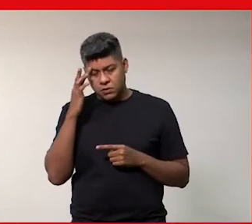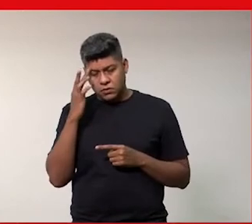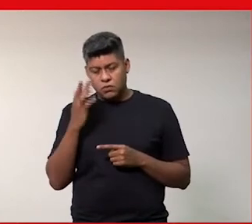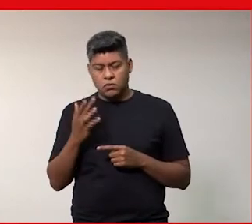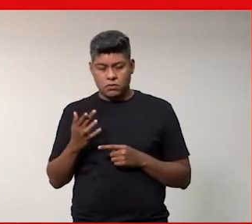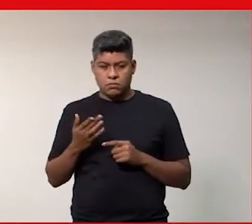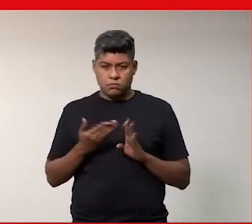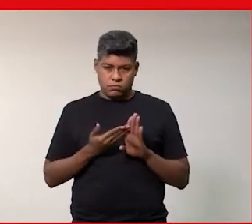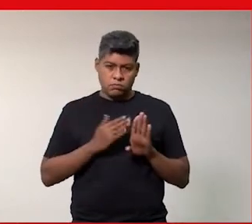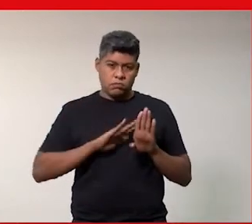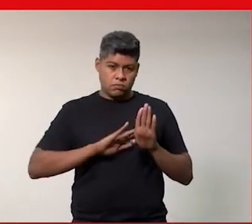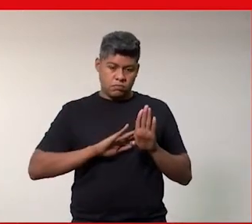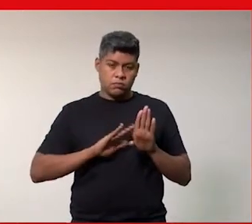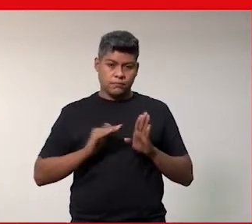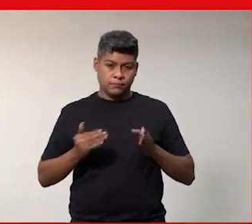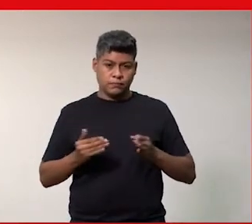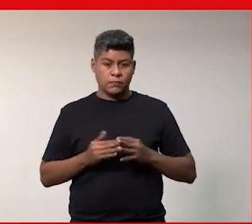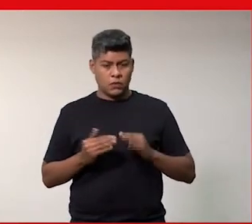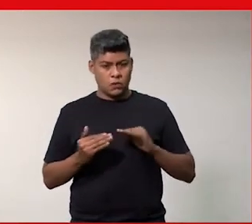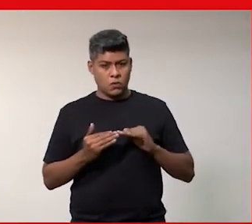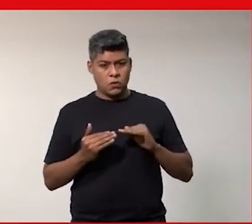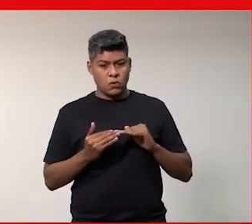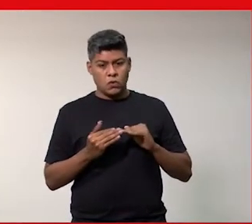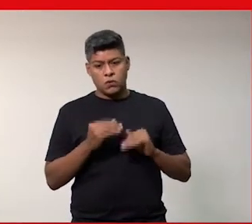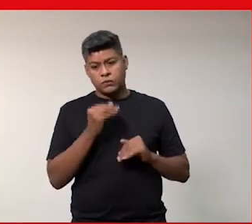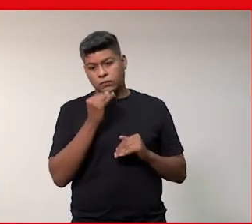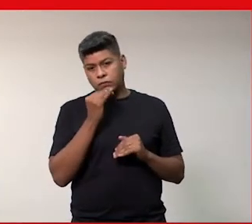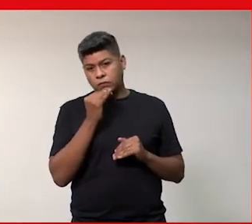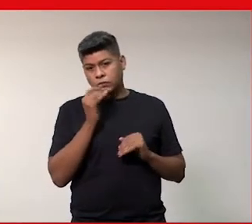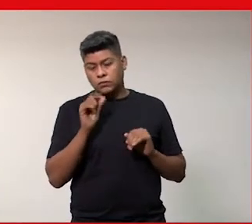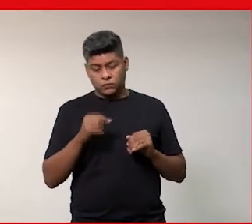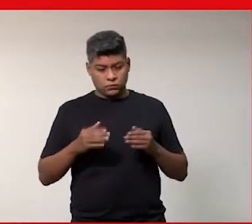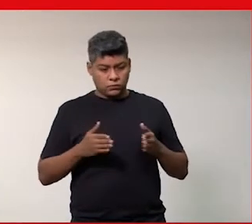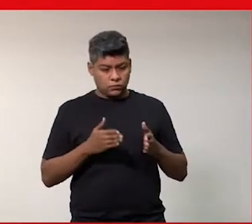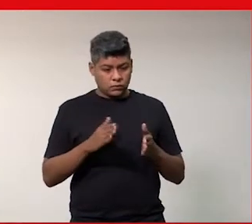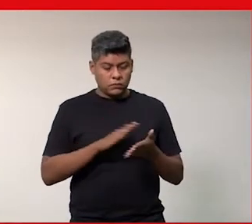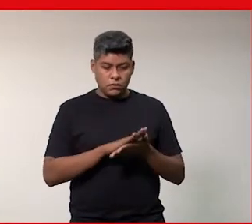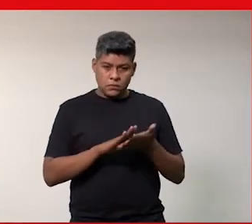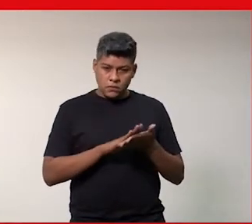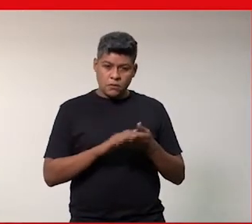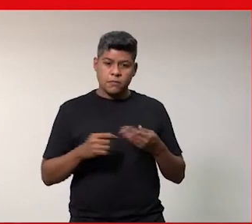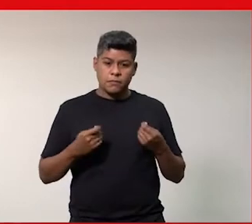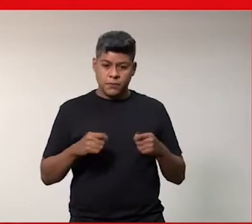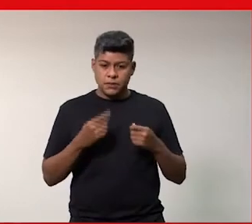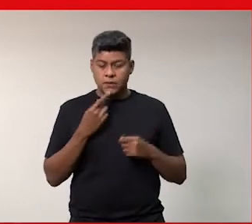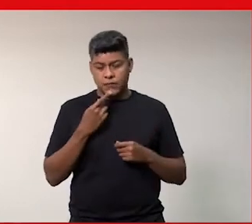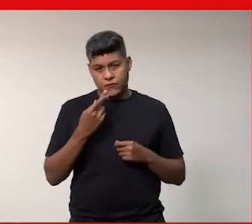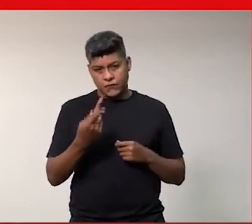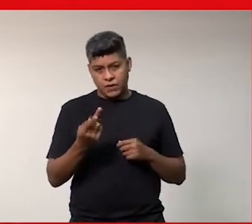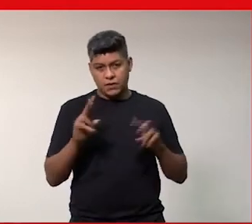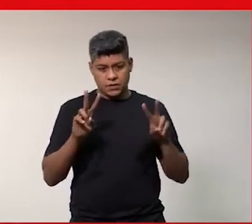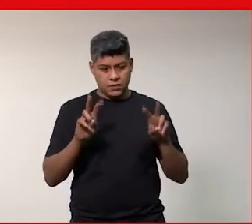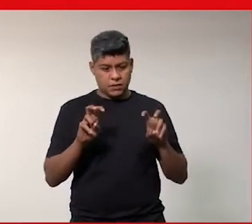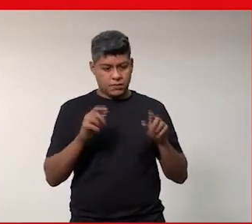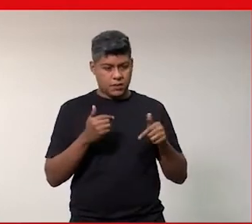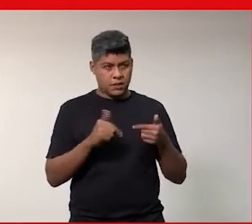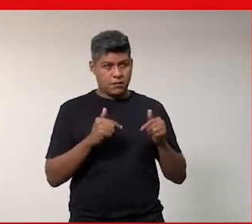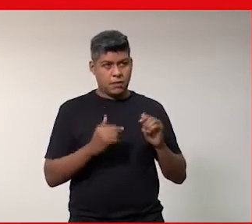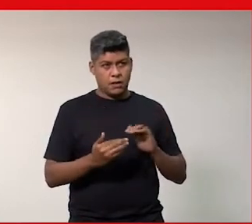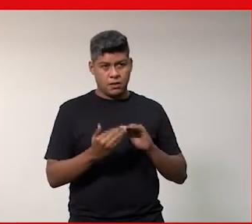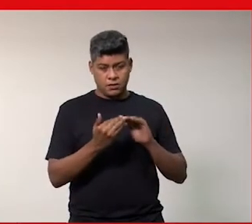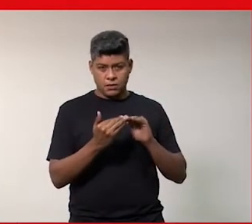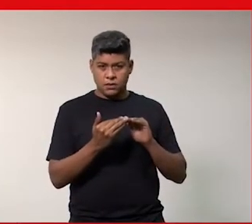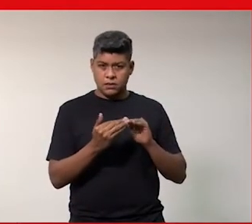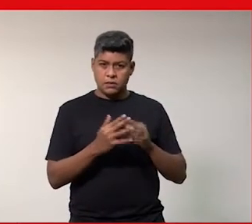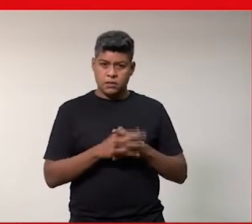estar então assim e concordo que não é esse o caminho a gente precisa falar sobre isso do trabalho doméstico